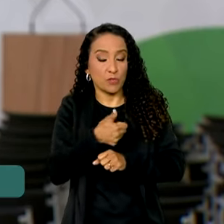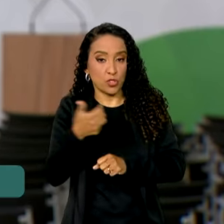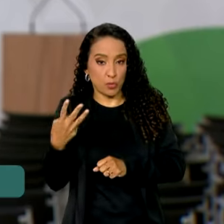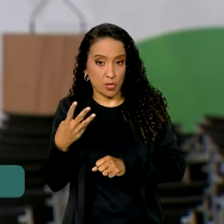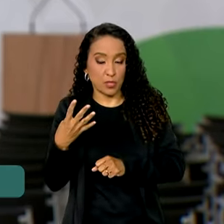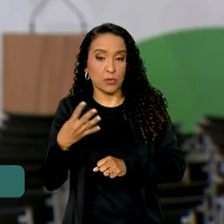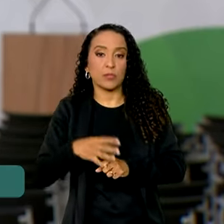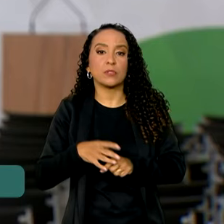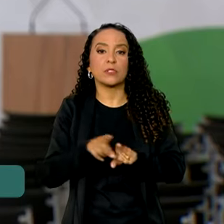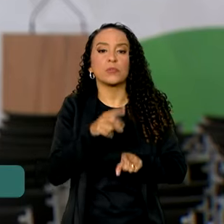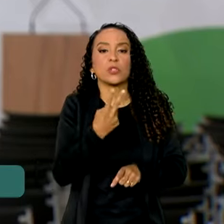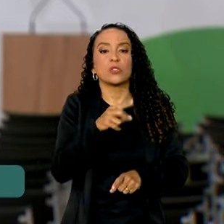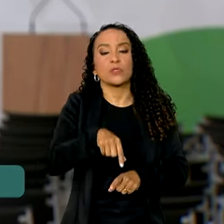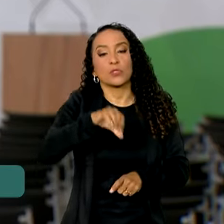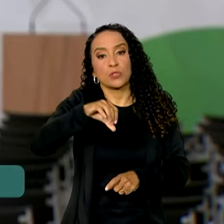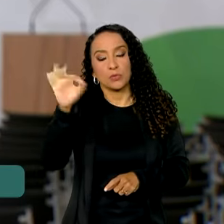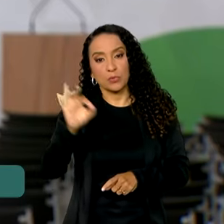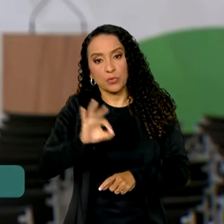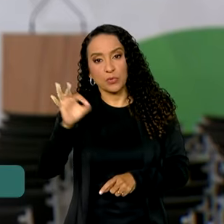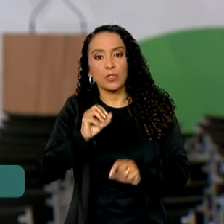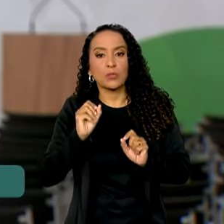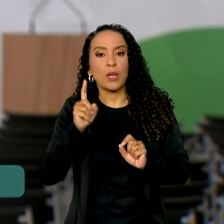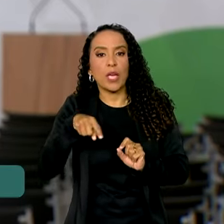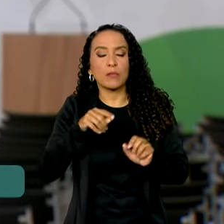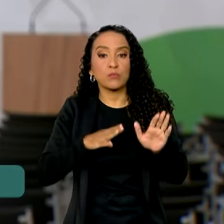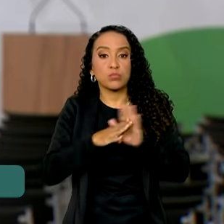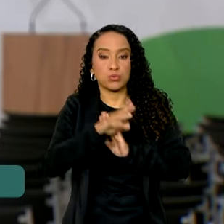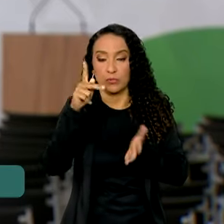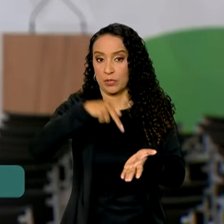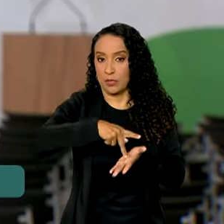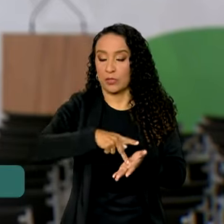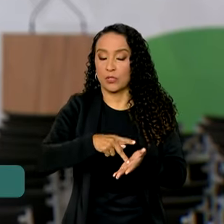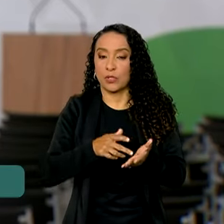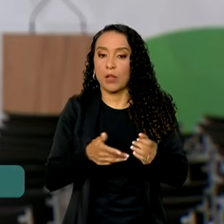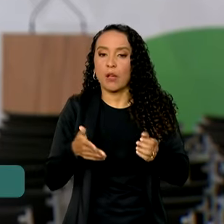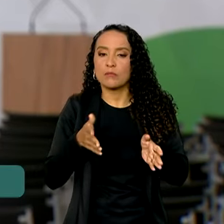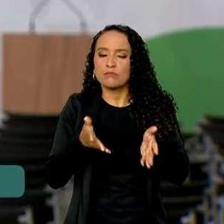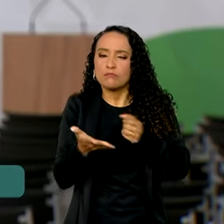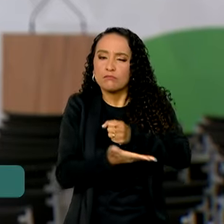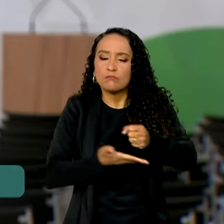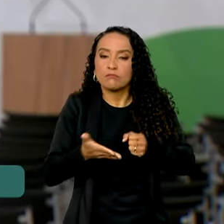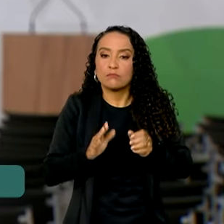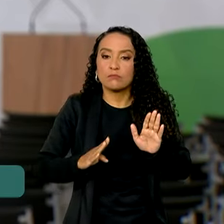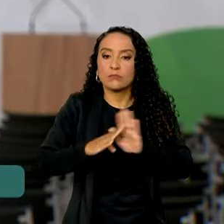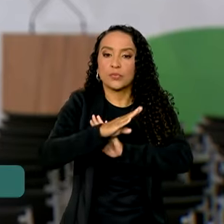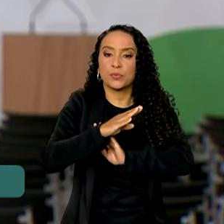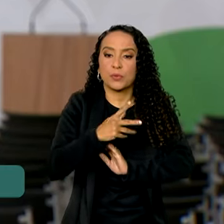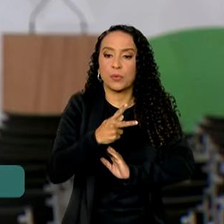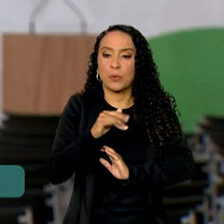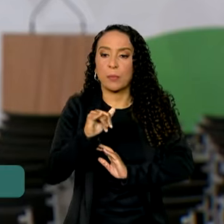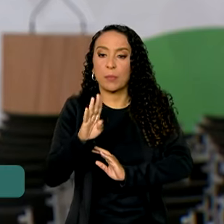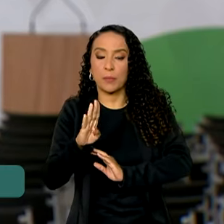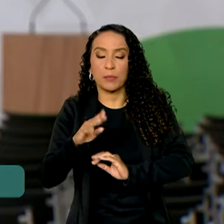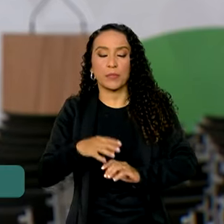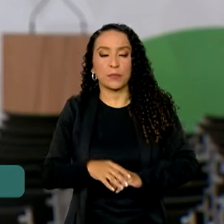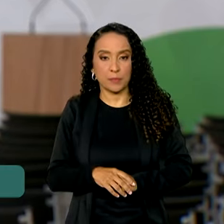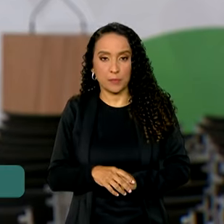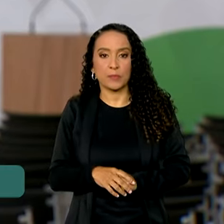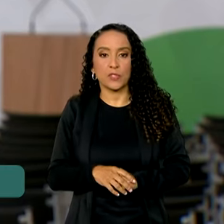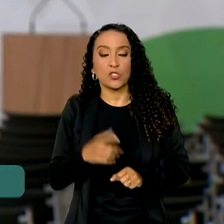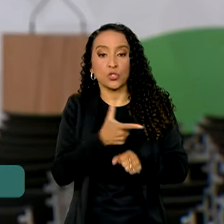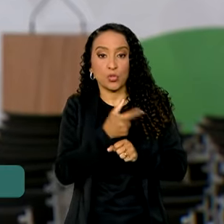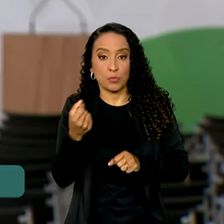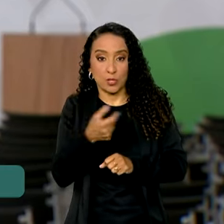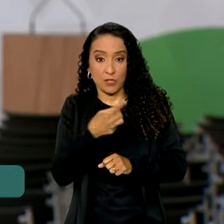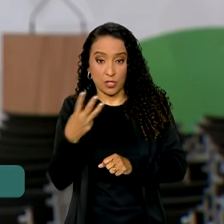e 2,9% são de aumento real, baseado no crescimento do PIB, o Produto Interno Bruto, de